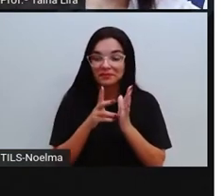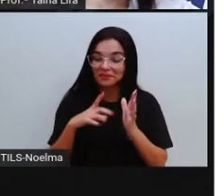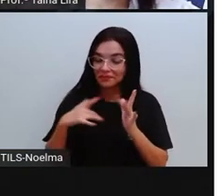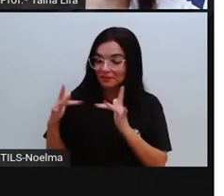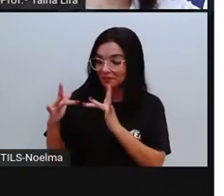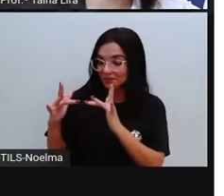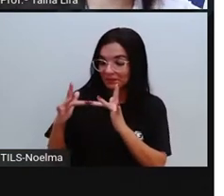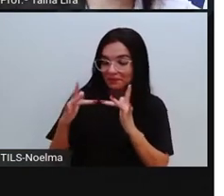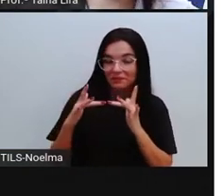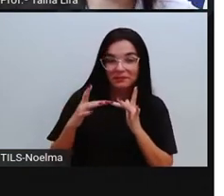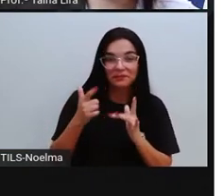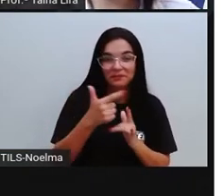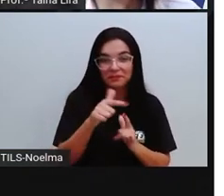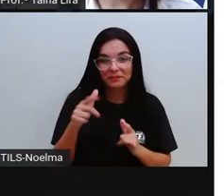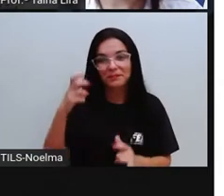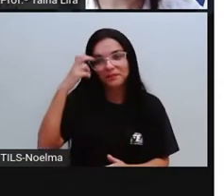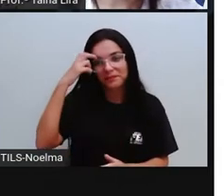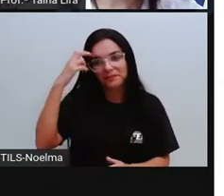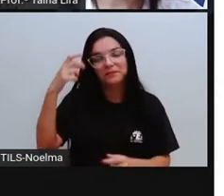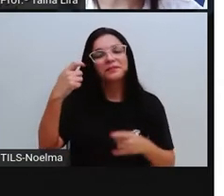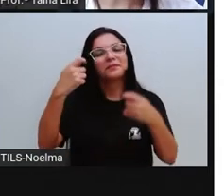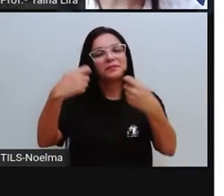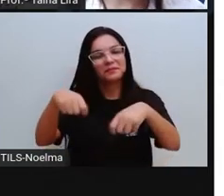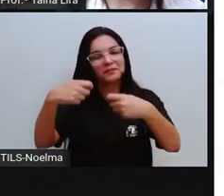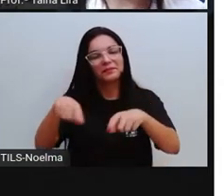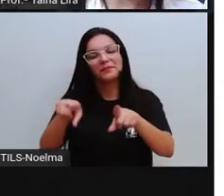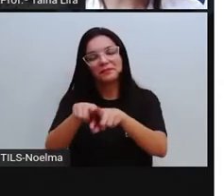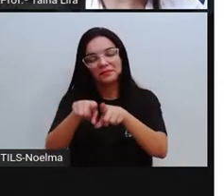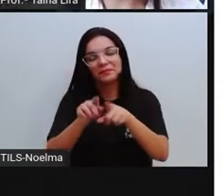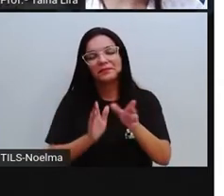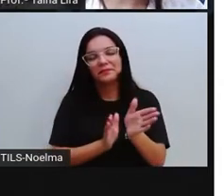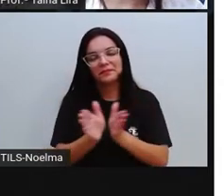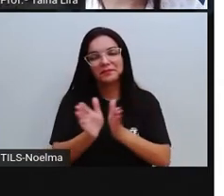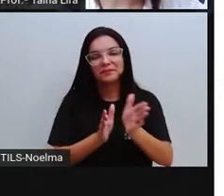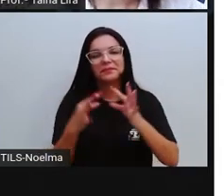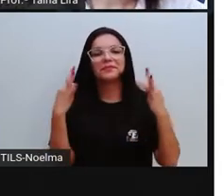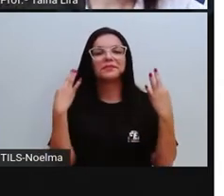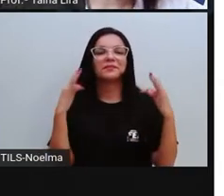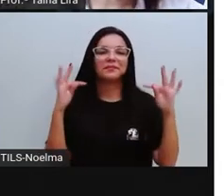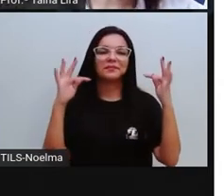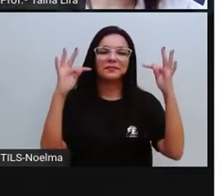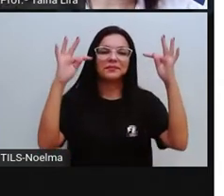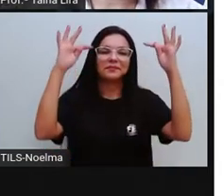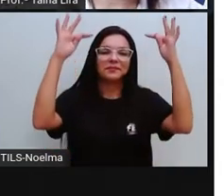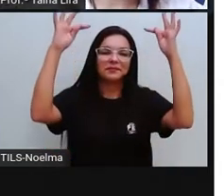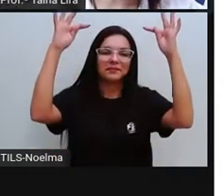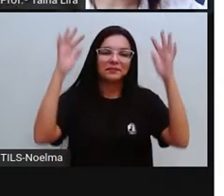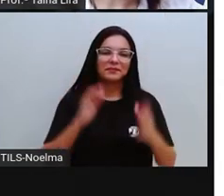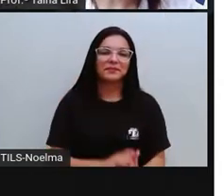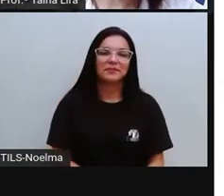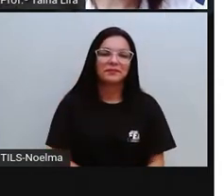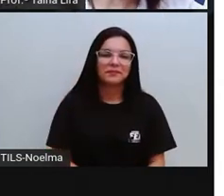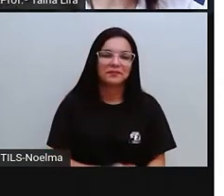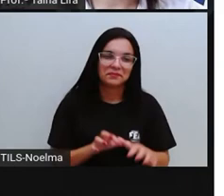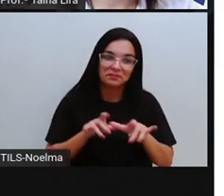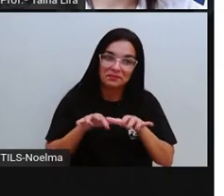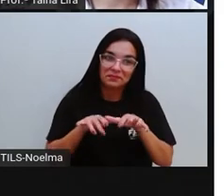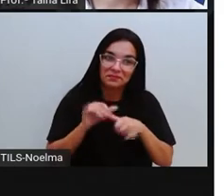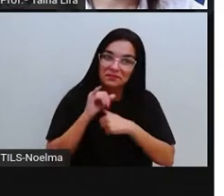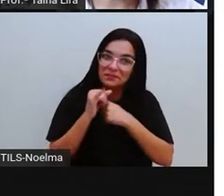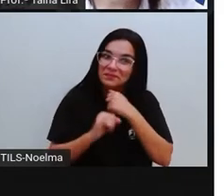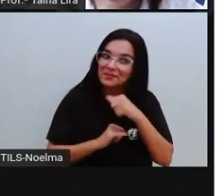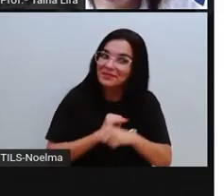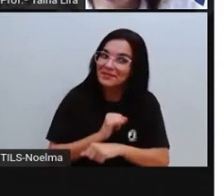contatos aí com outras culturas, eles tiveram contato inclusive com a tecnologia, inclusive, olha lá, com a internet.